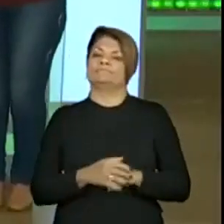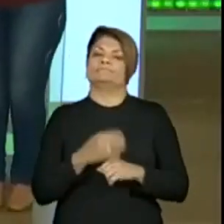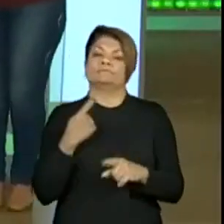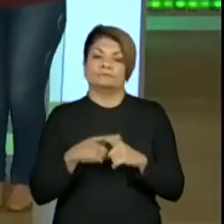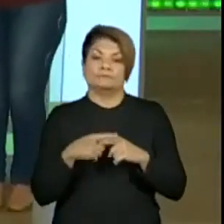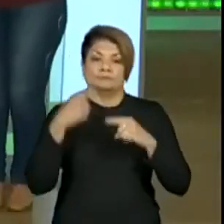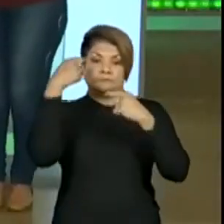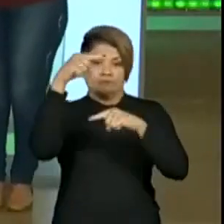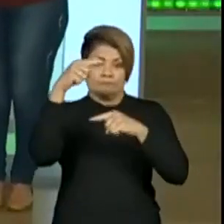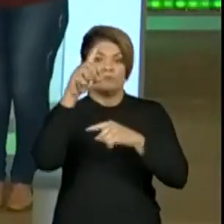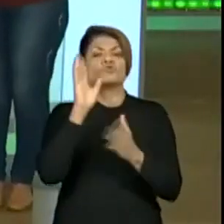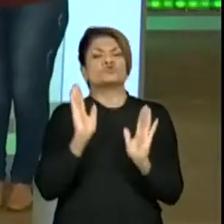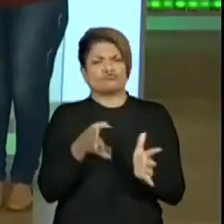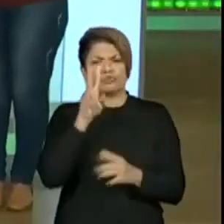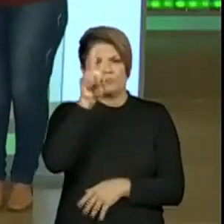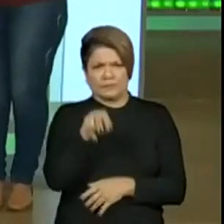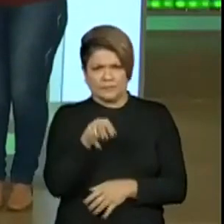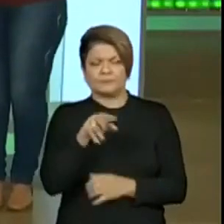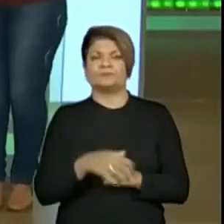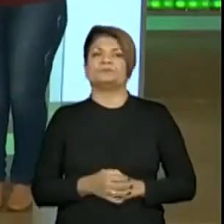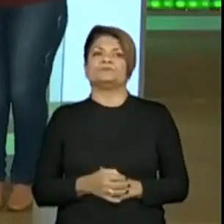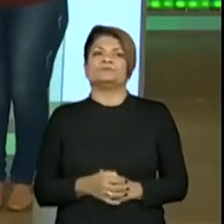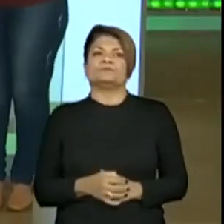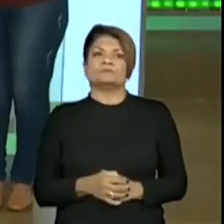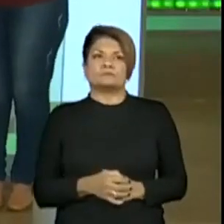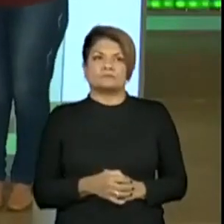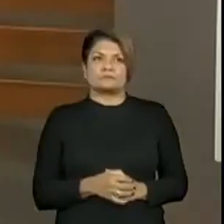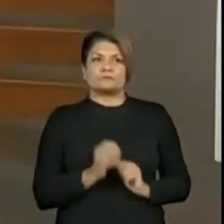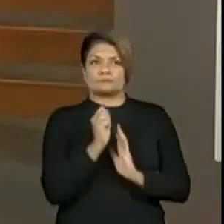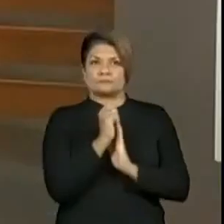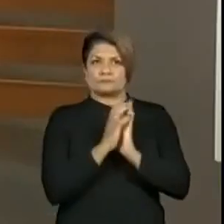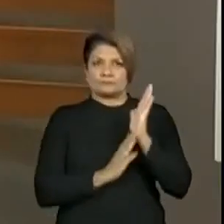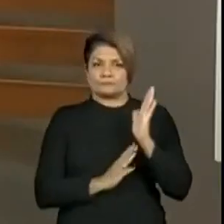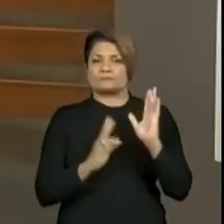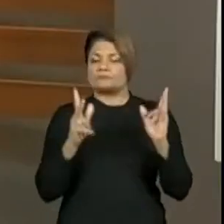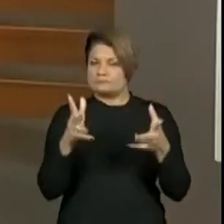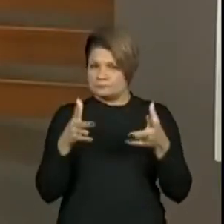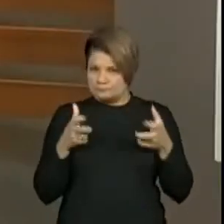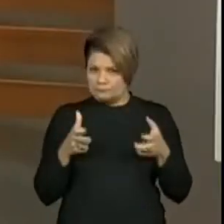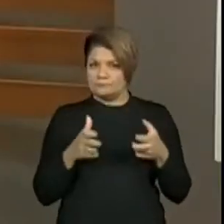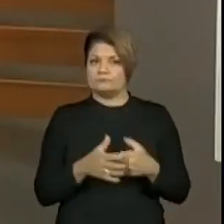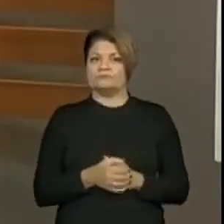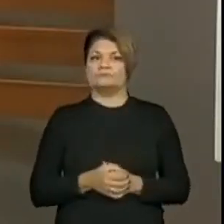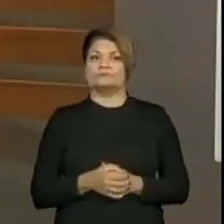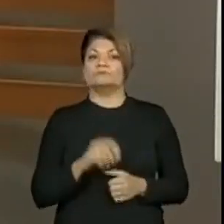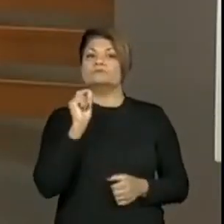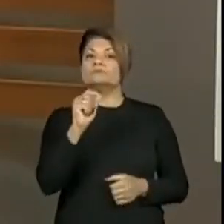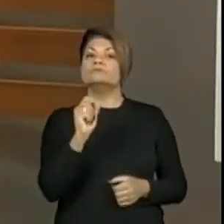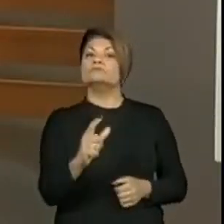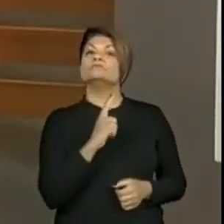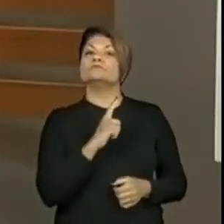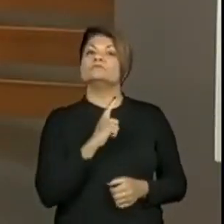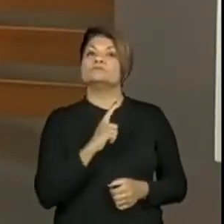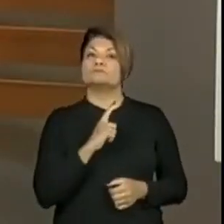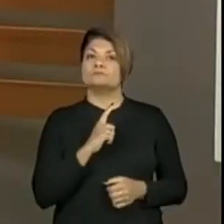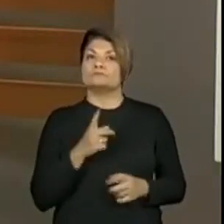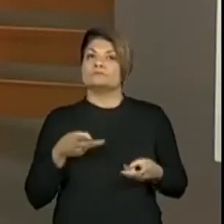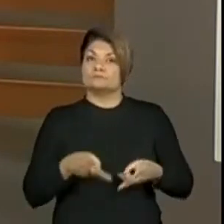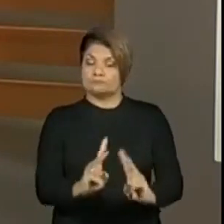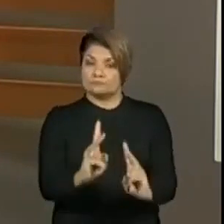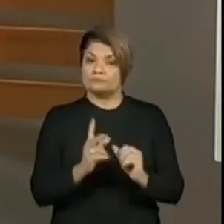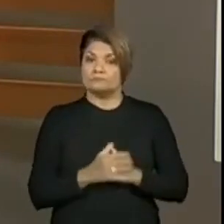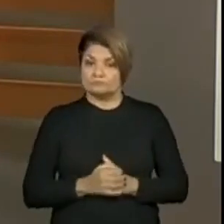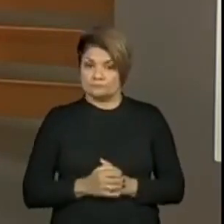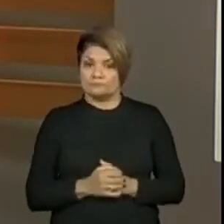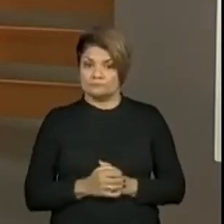Isso, a leitura. Vamos para a segunda. Vamos fazer a atividade para perceber o que a gente tem dos personagens para dar continuidade.